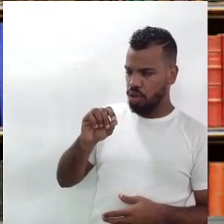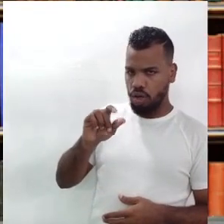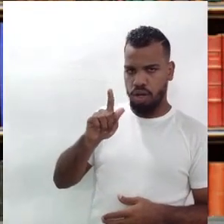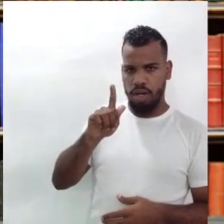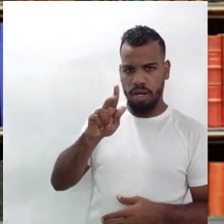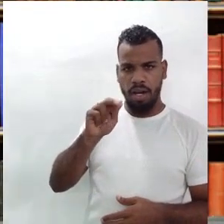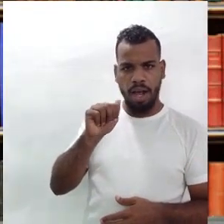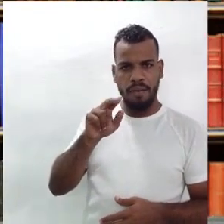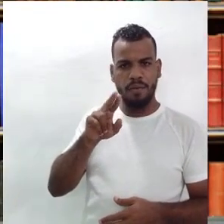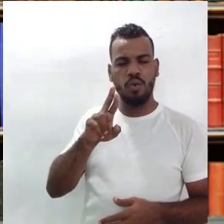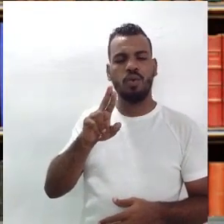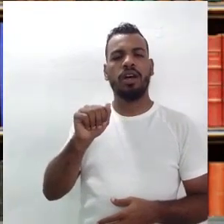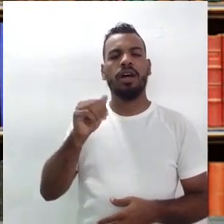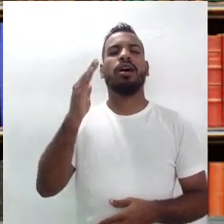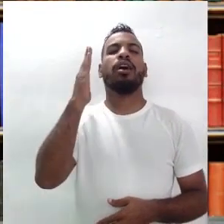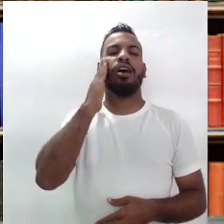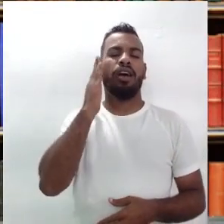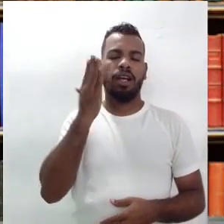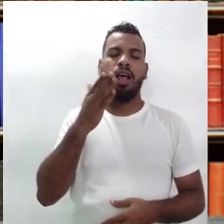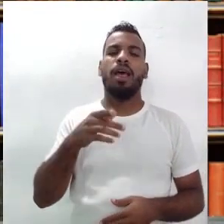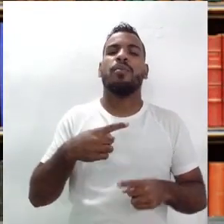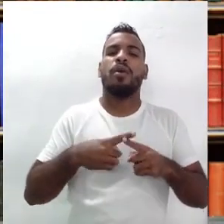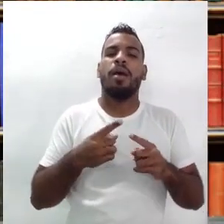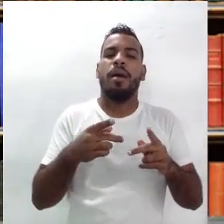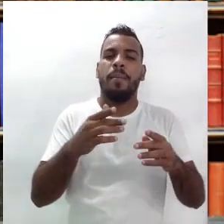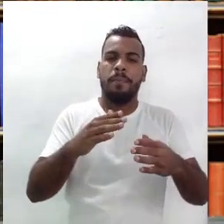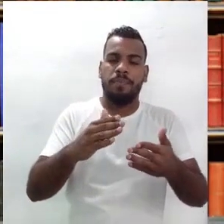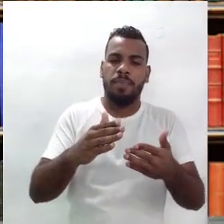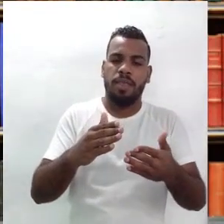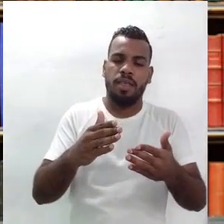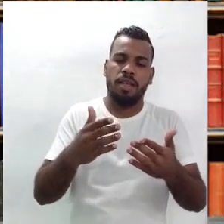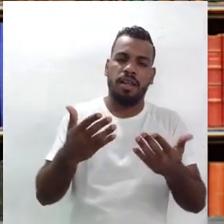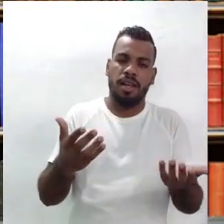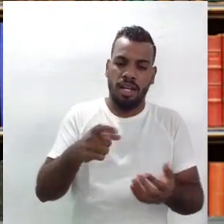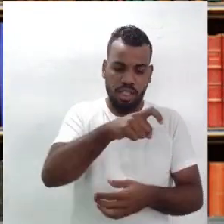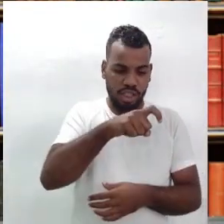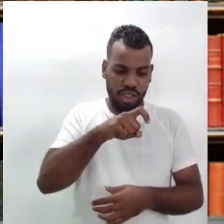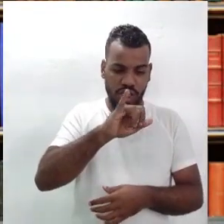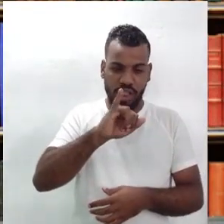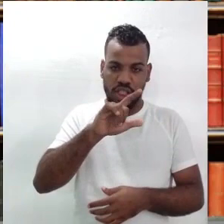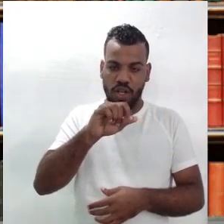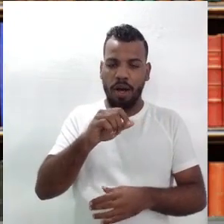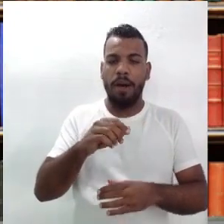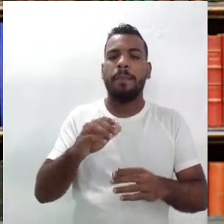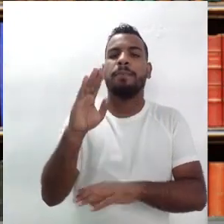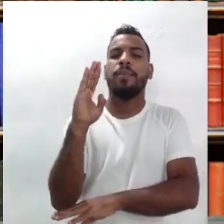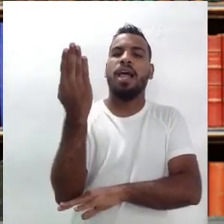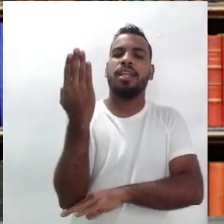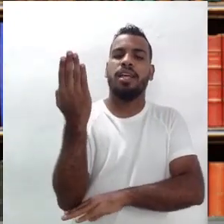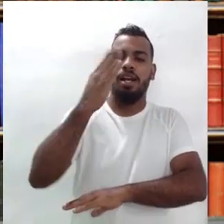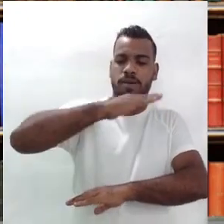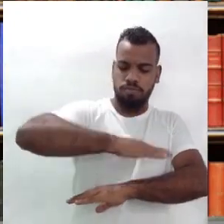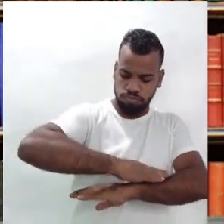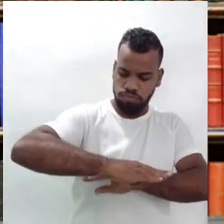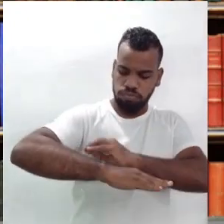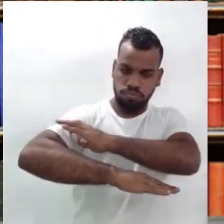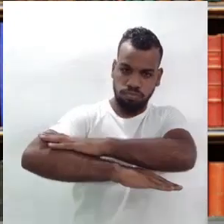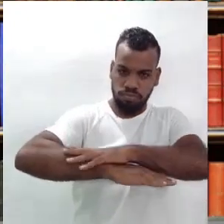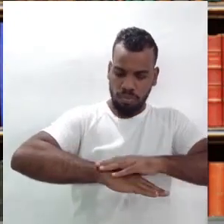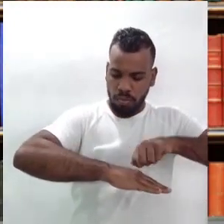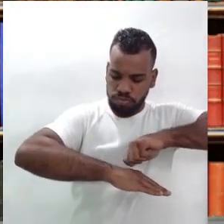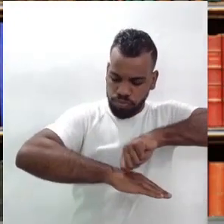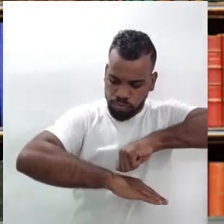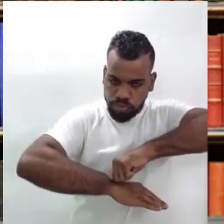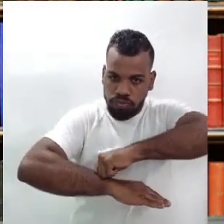gravura feita num suporte de madeira. Xilog, madeira, e a impressão a partir